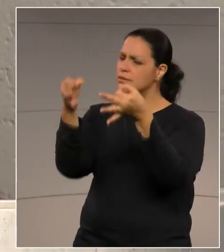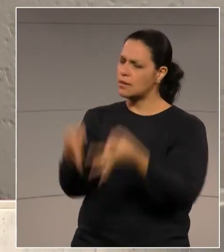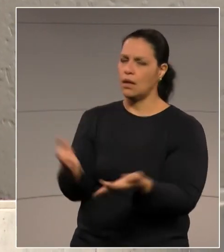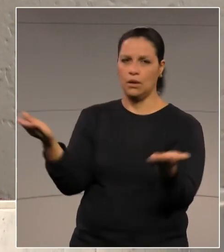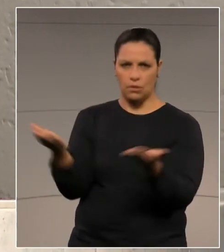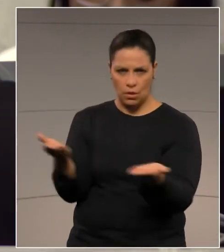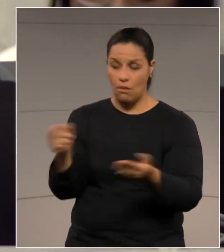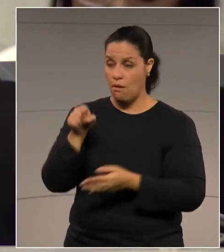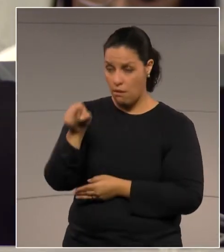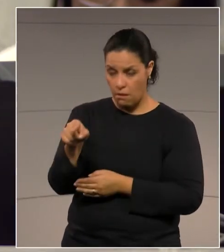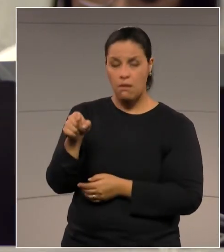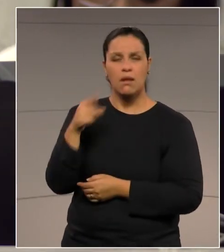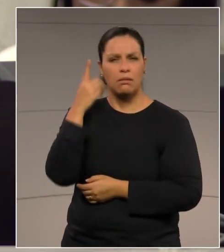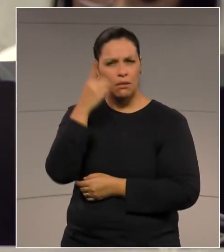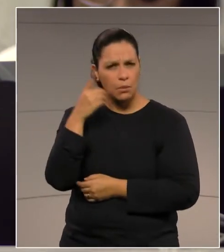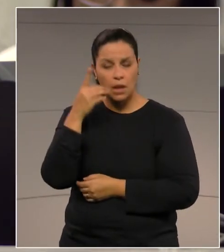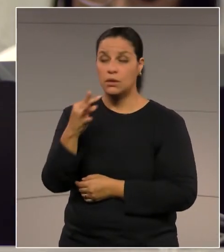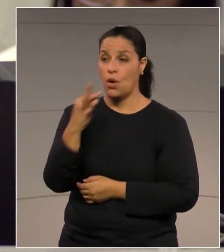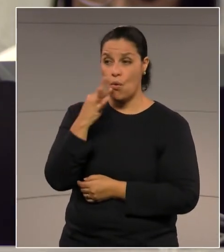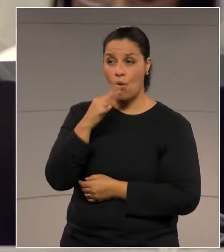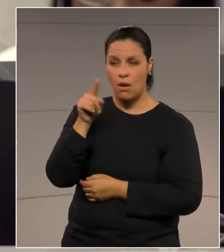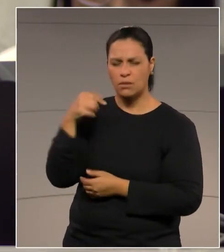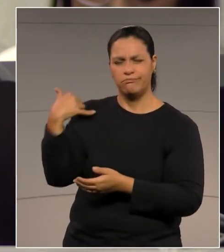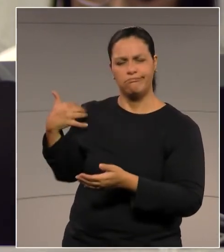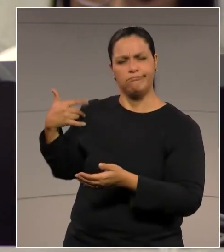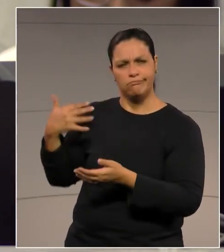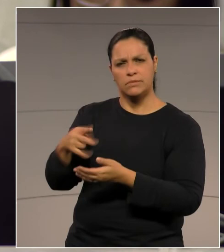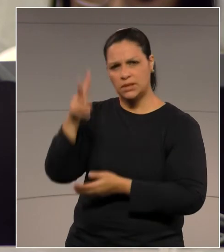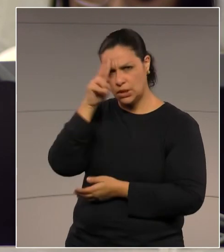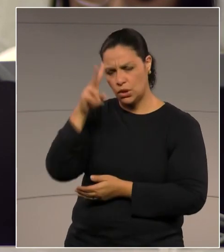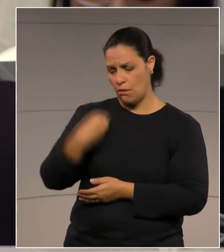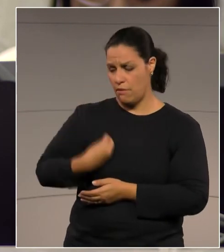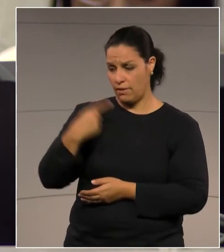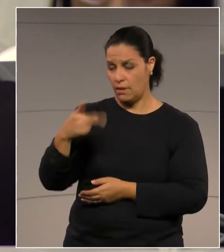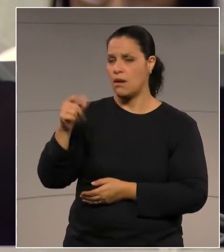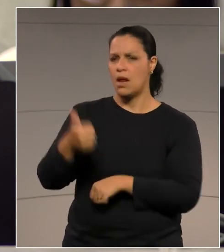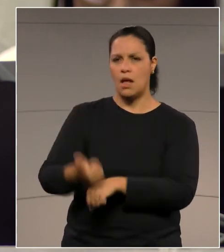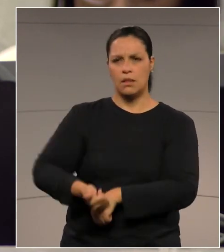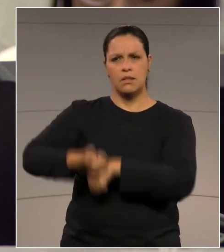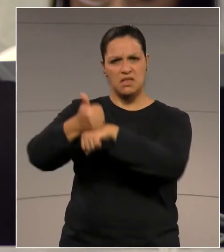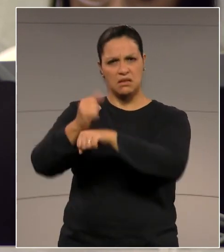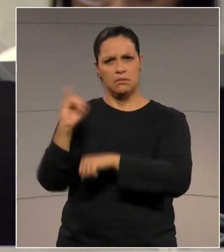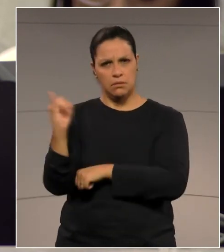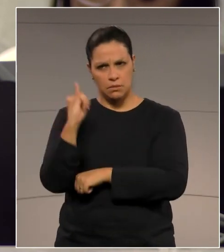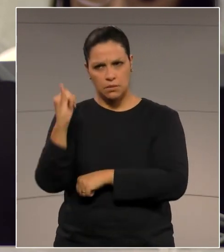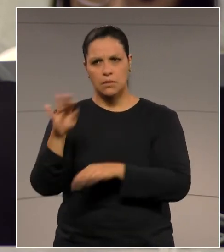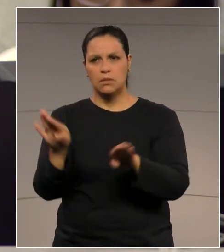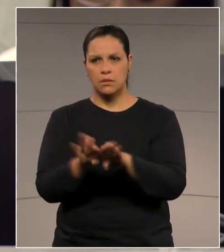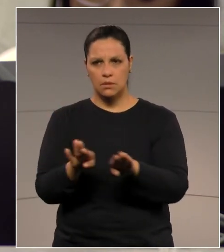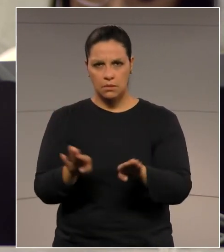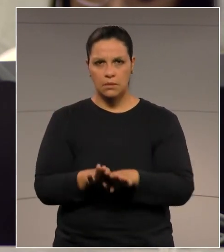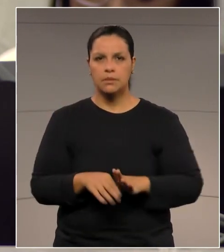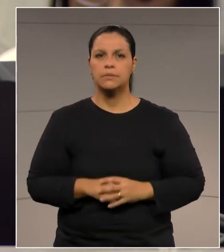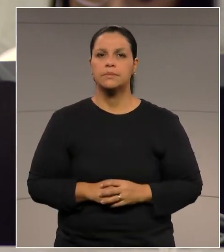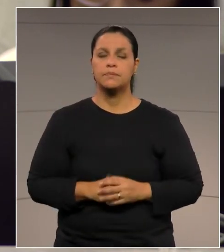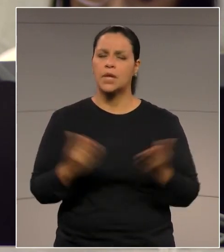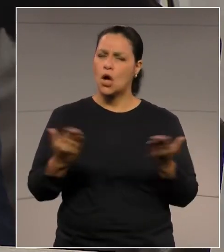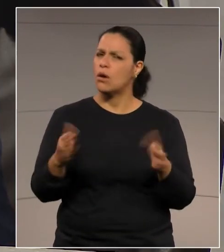eu conheço a sua história, é um grande líder e sempre